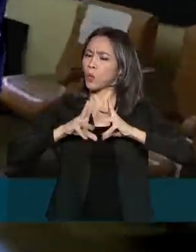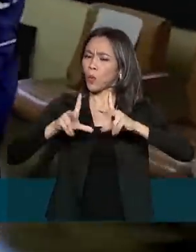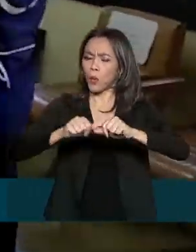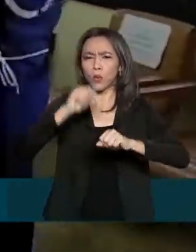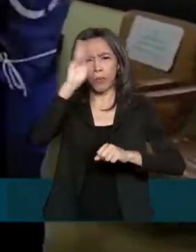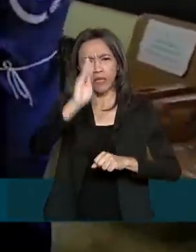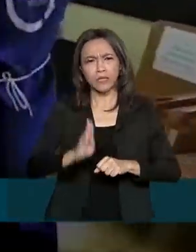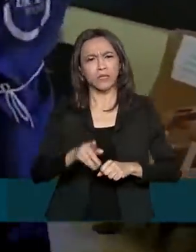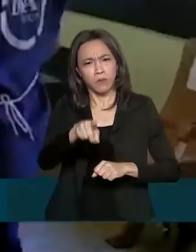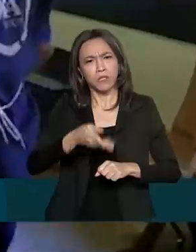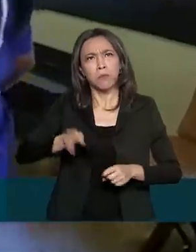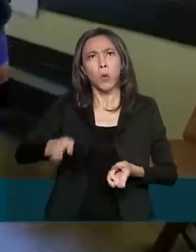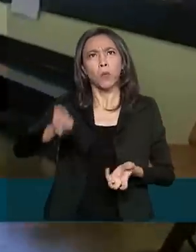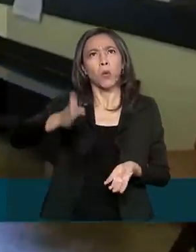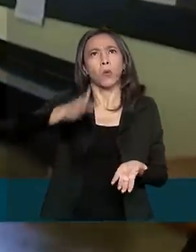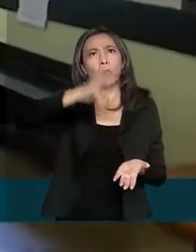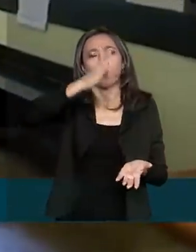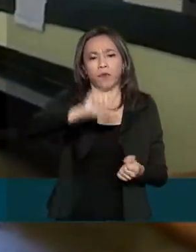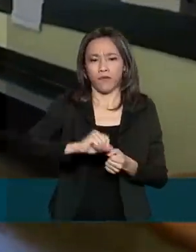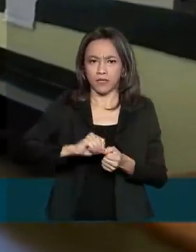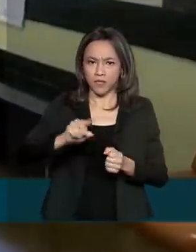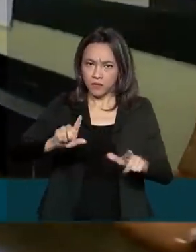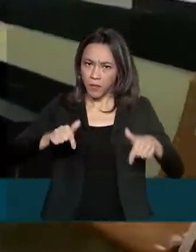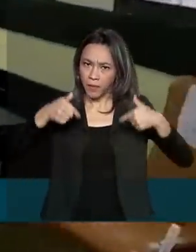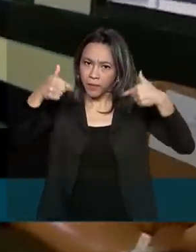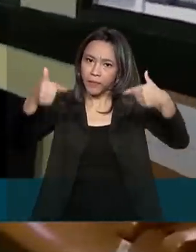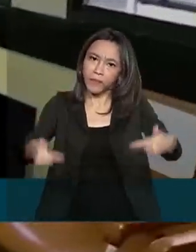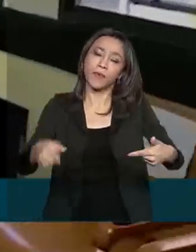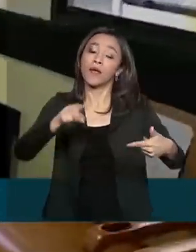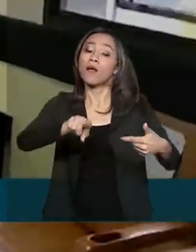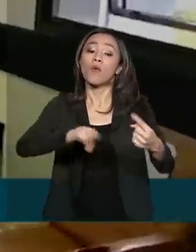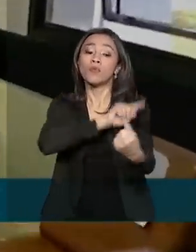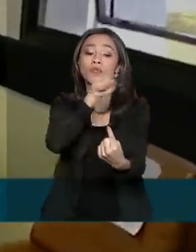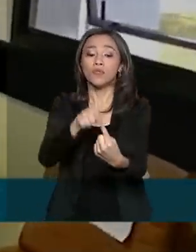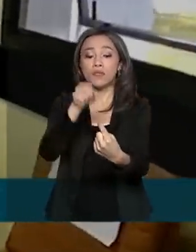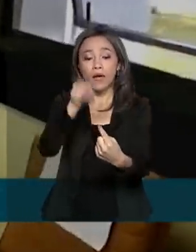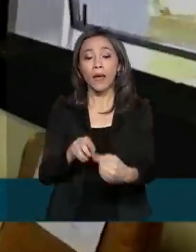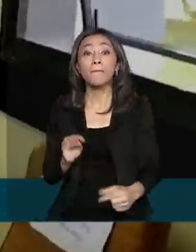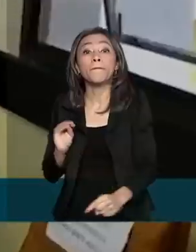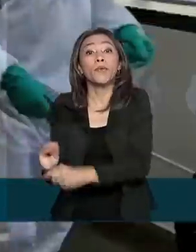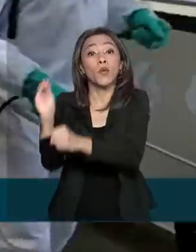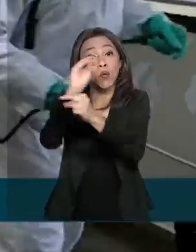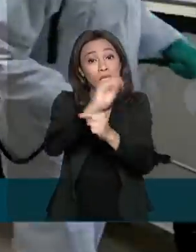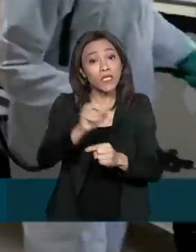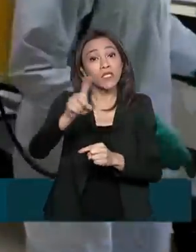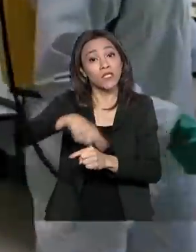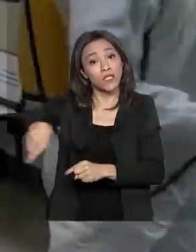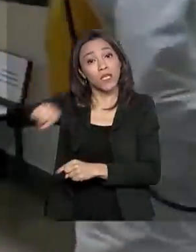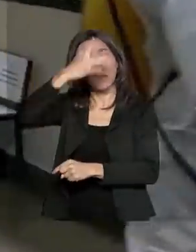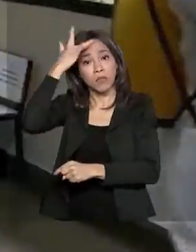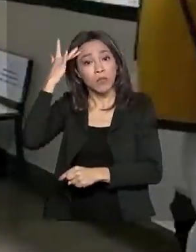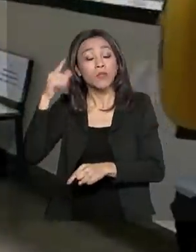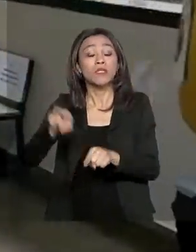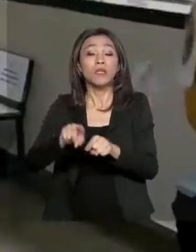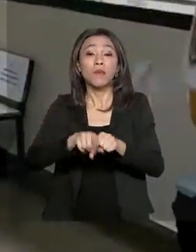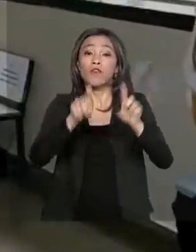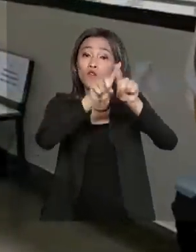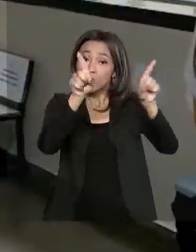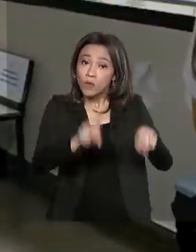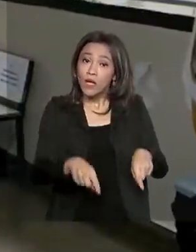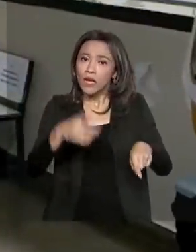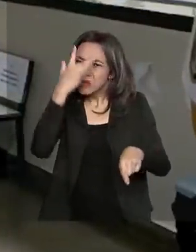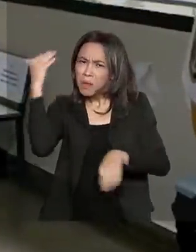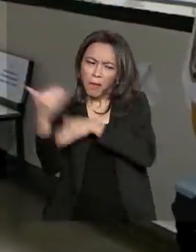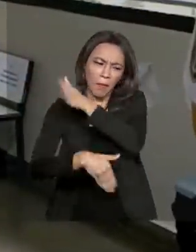A ideia, segundo o Comando Conjunto Planalto, é proteger a população e os funcionários que frequentam locais de